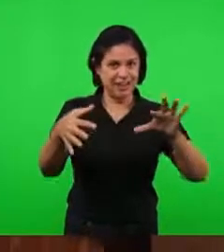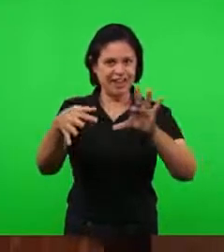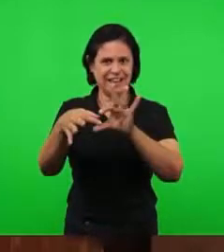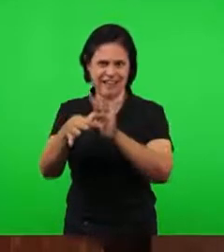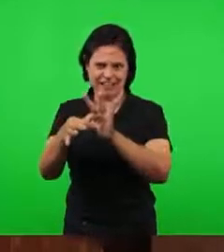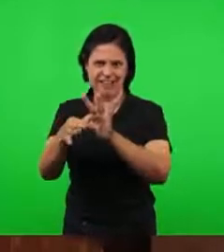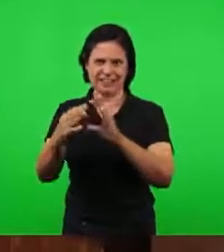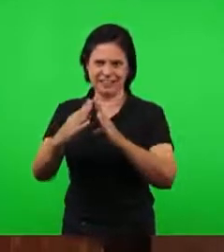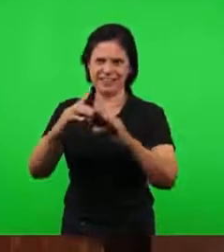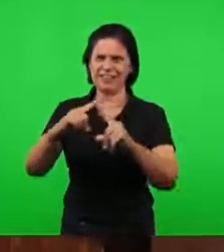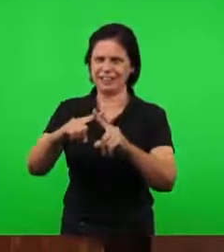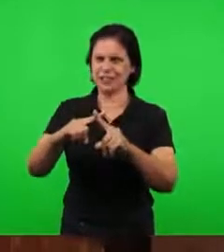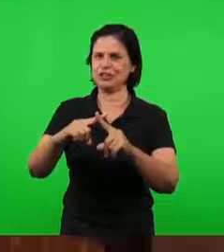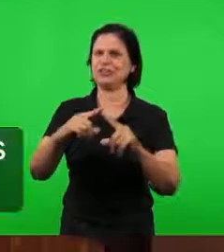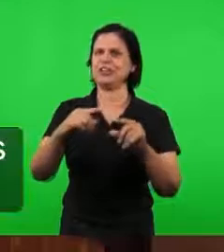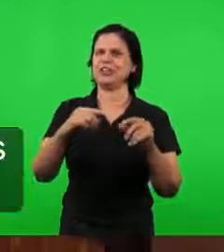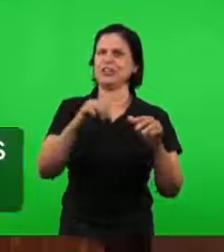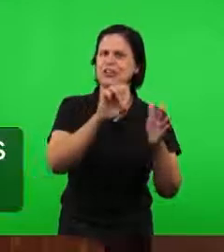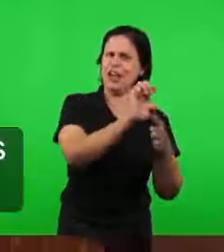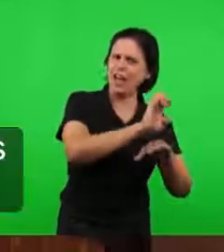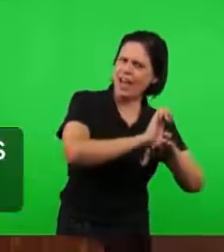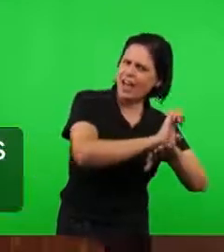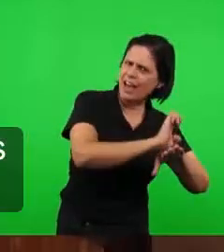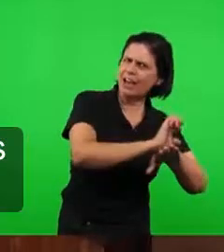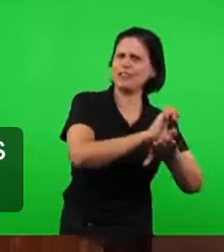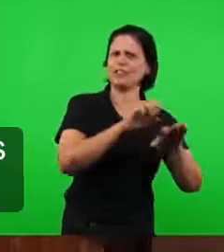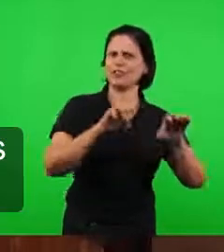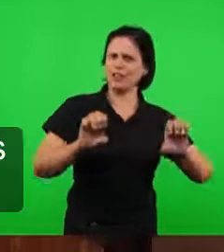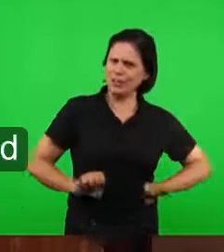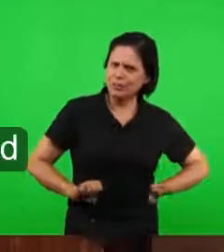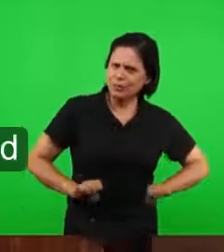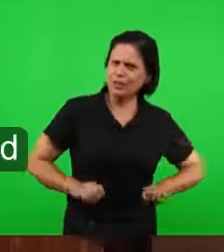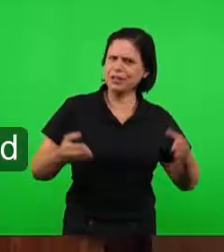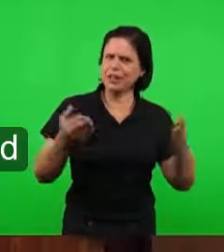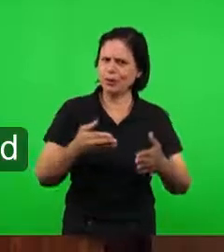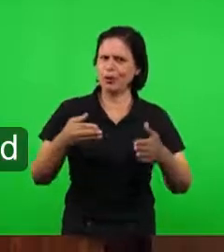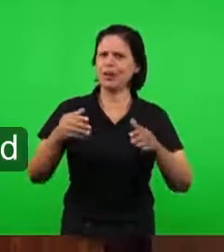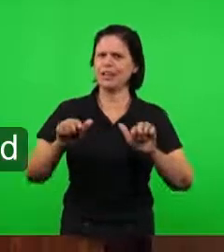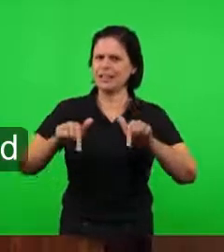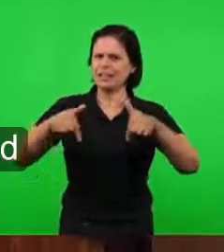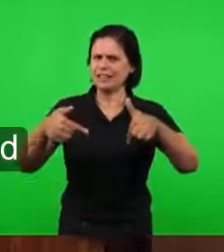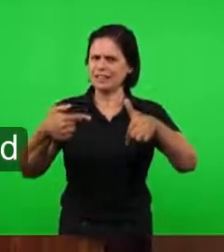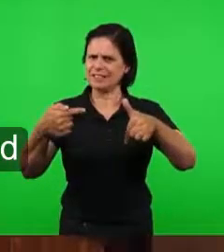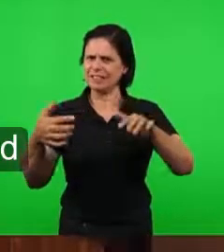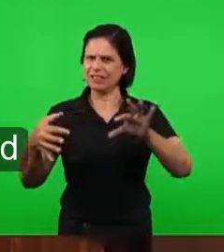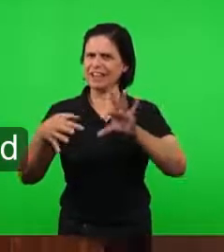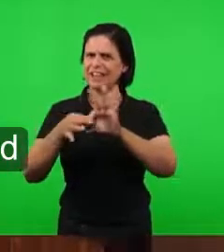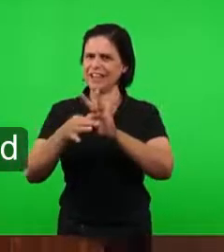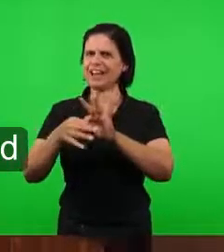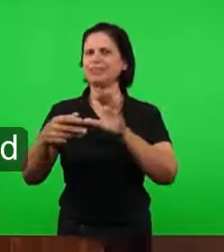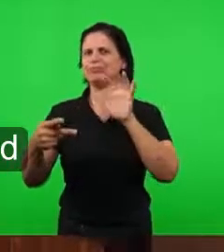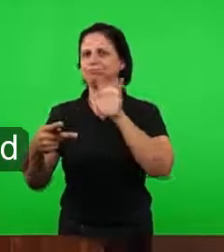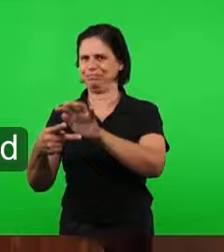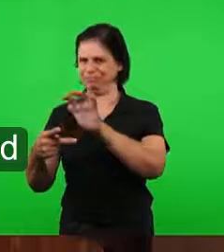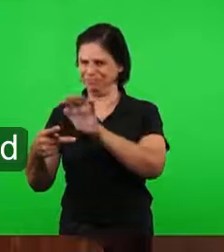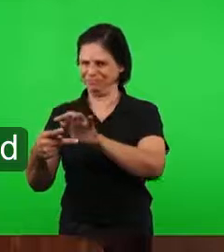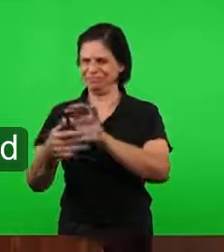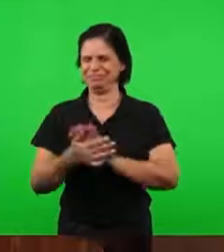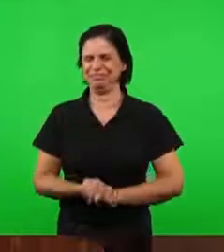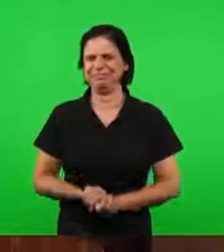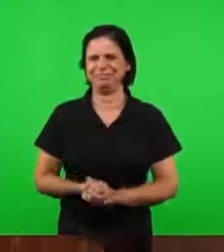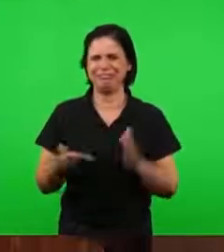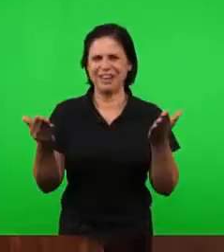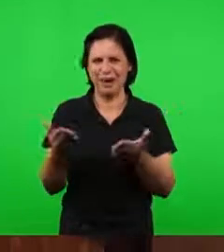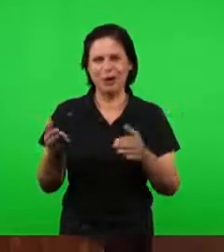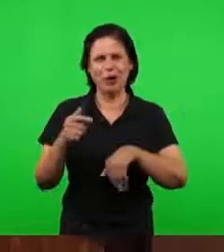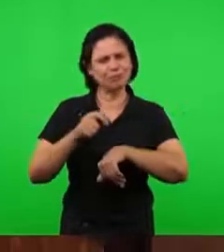em Esmirna, e agora estamos fazendo o mesmo com a igreja de Pérgamo. Por isso, nós iremos agora, no período de Pérgamo, entender